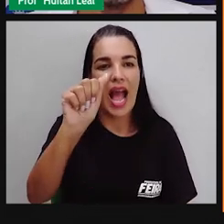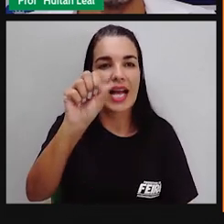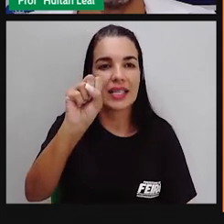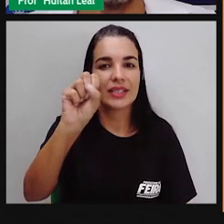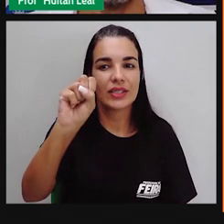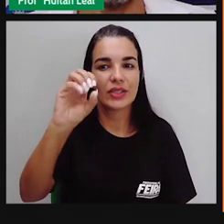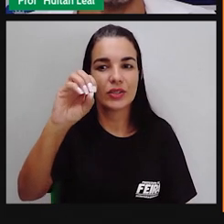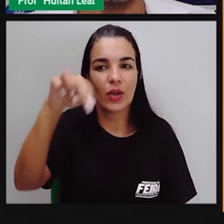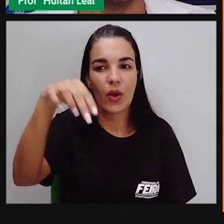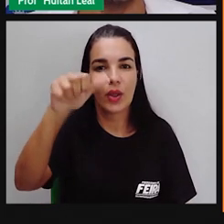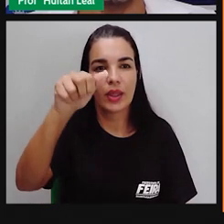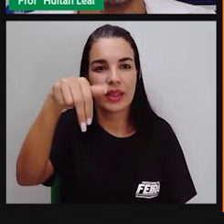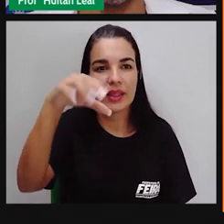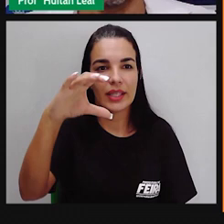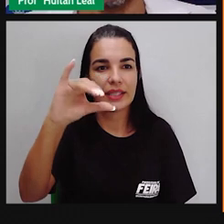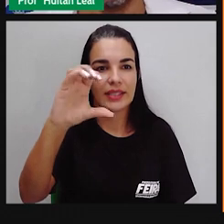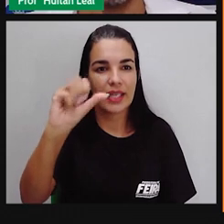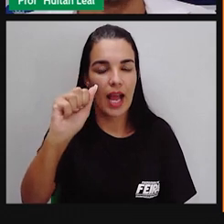assonância.